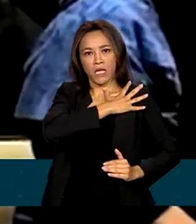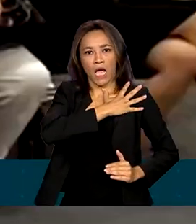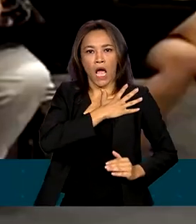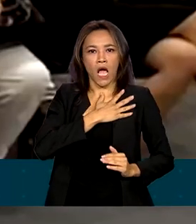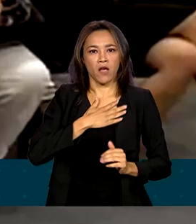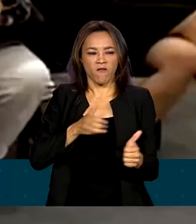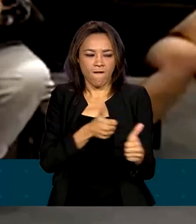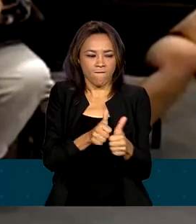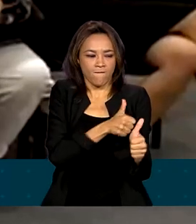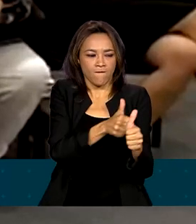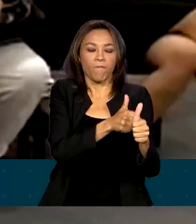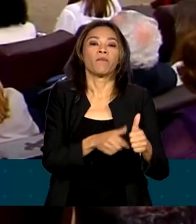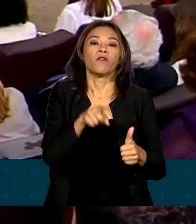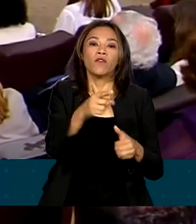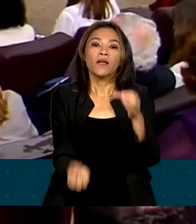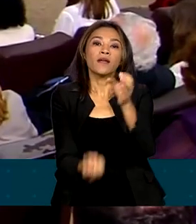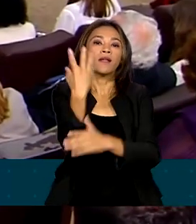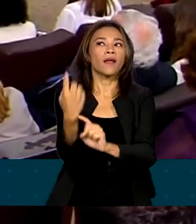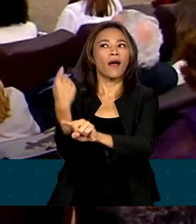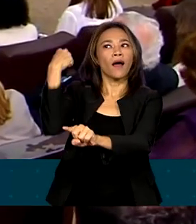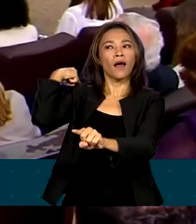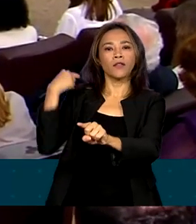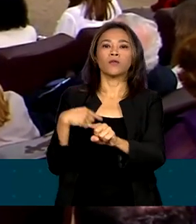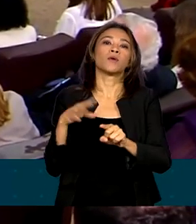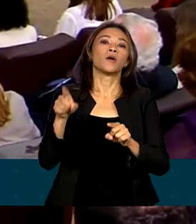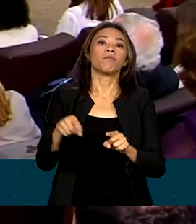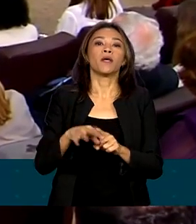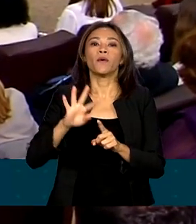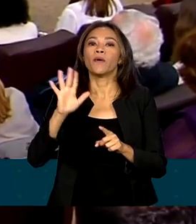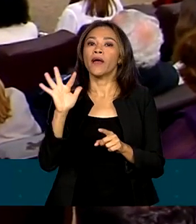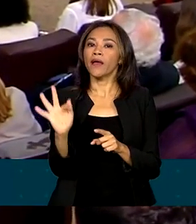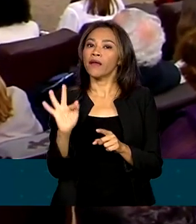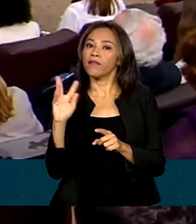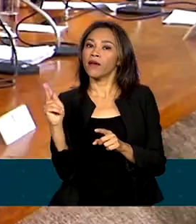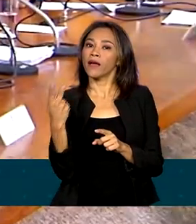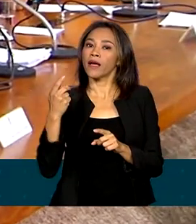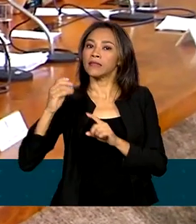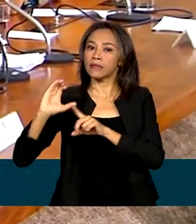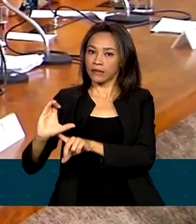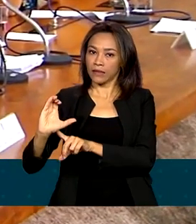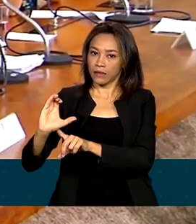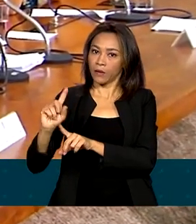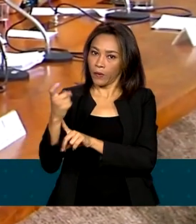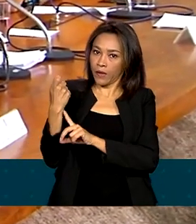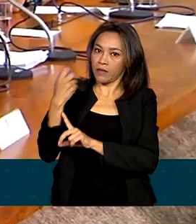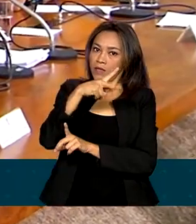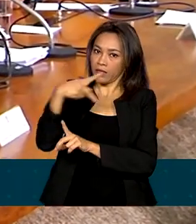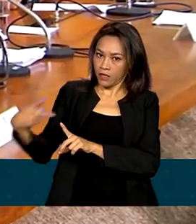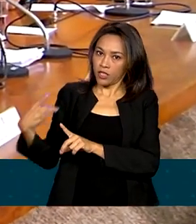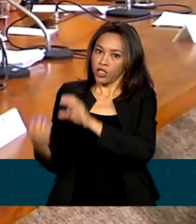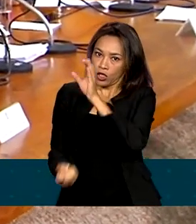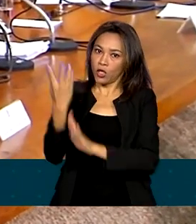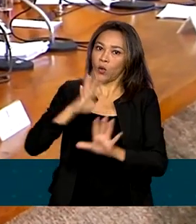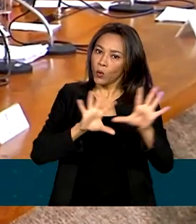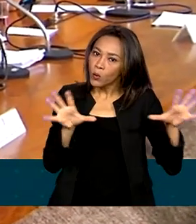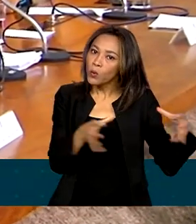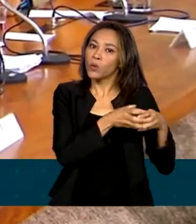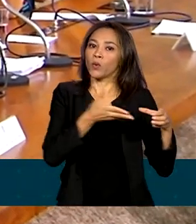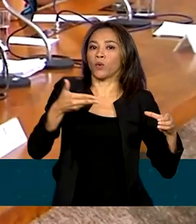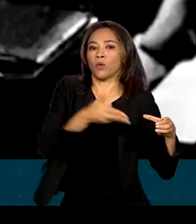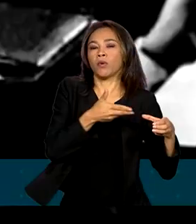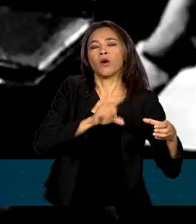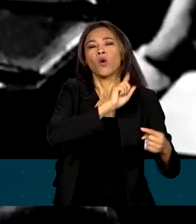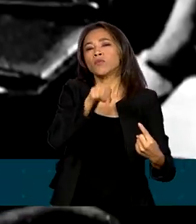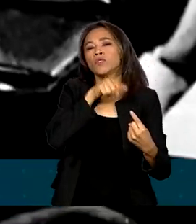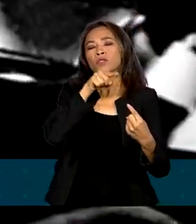2002 pelo presidente Fernando Henrique Cardoso para possibilitar a indenização e a reparação dos direitos do